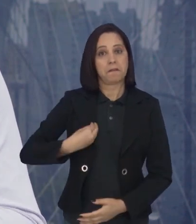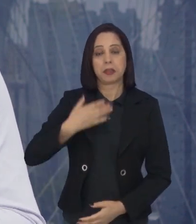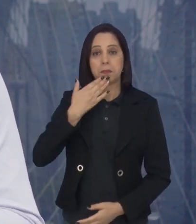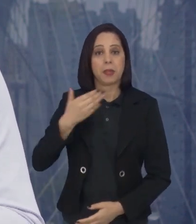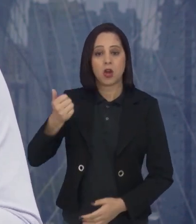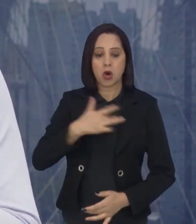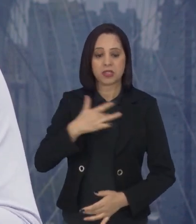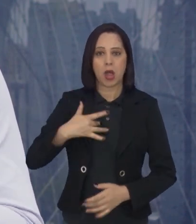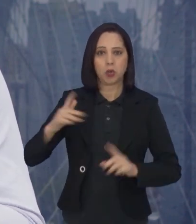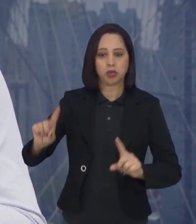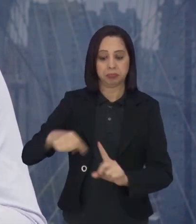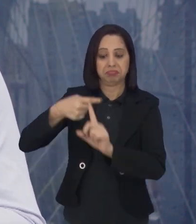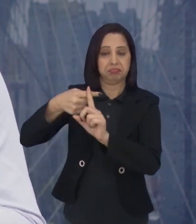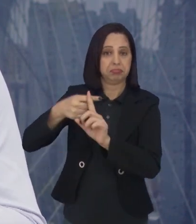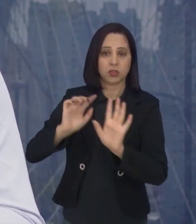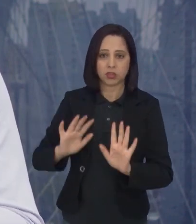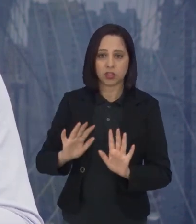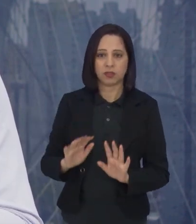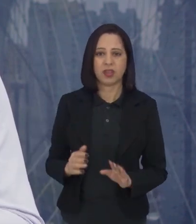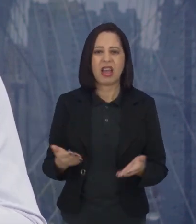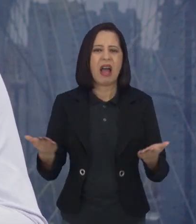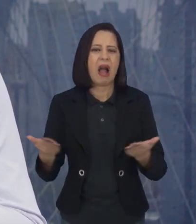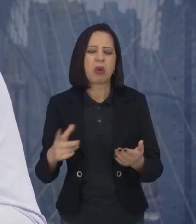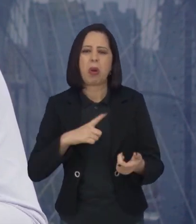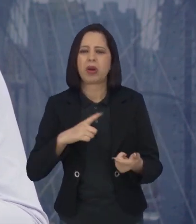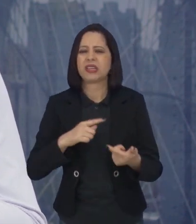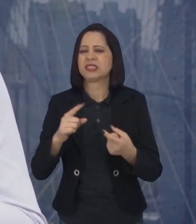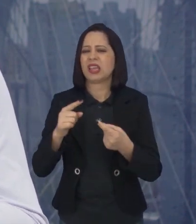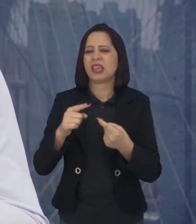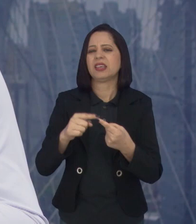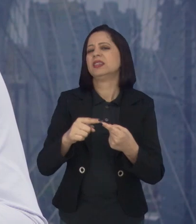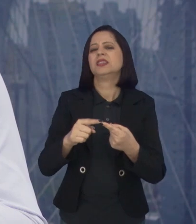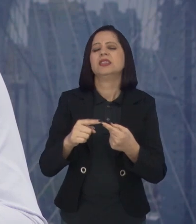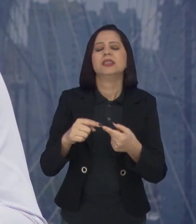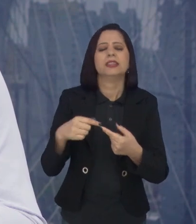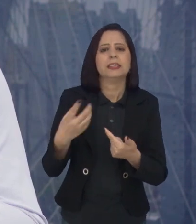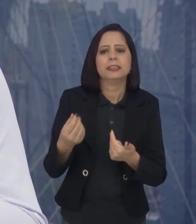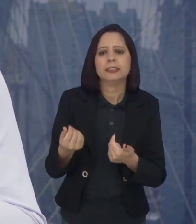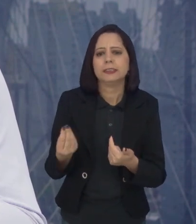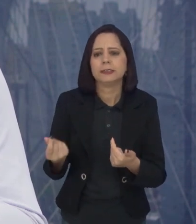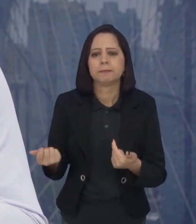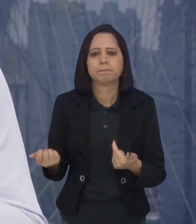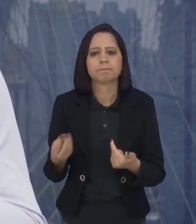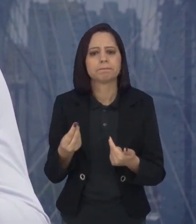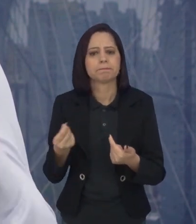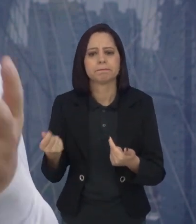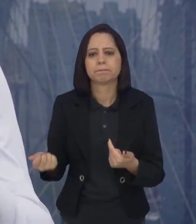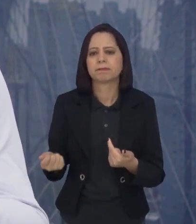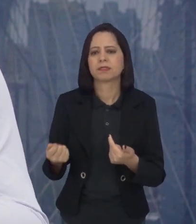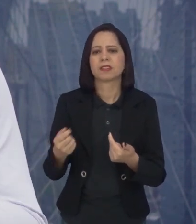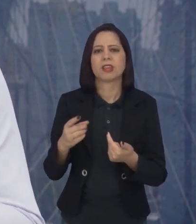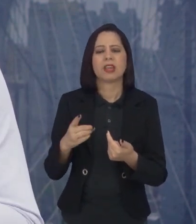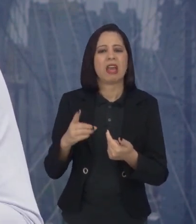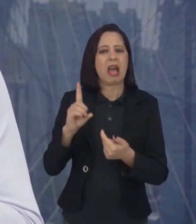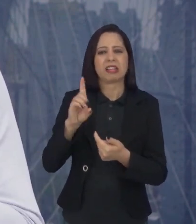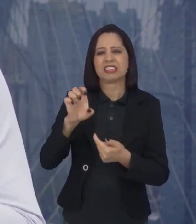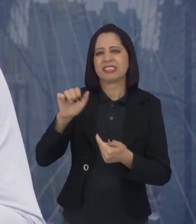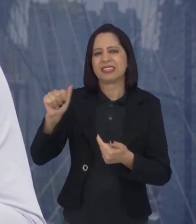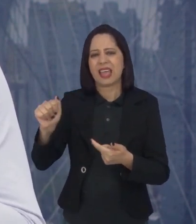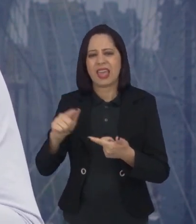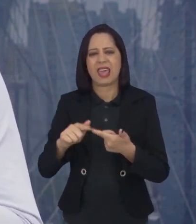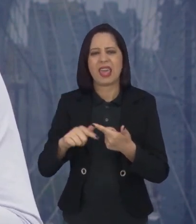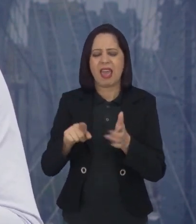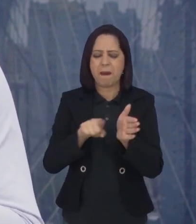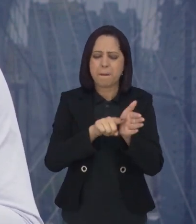FGN, Medline, nós temos DEA, nós temos vários